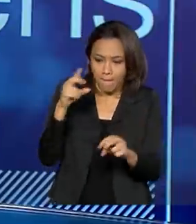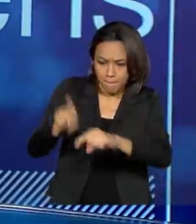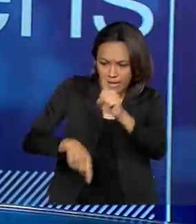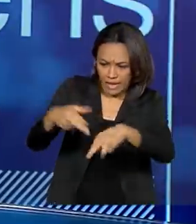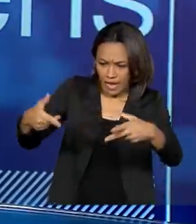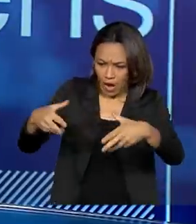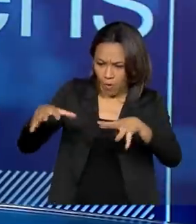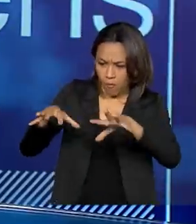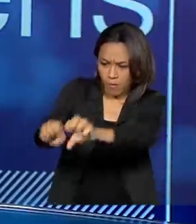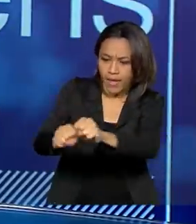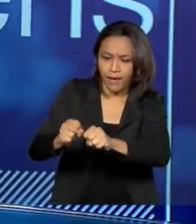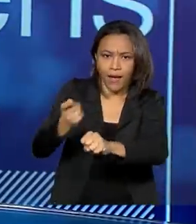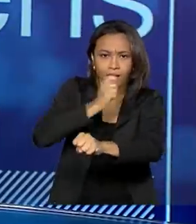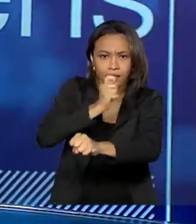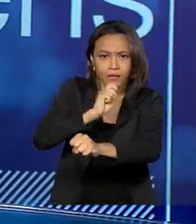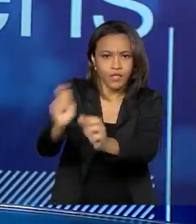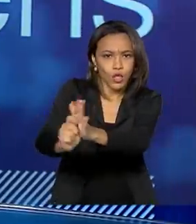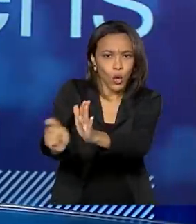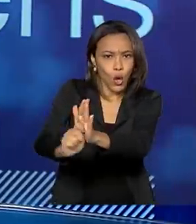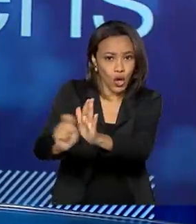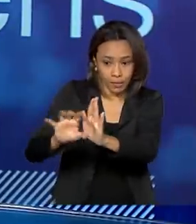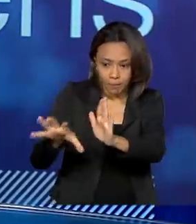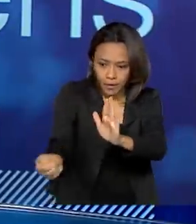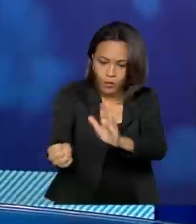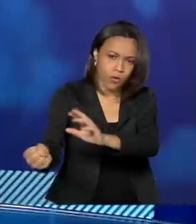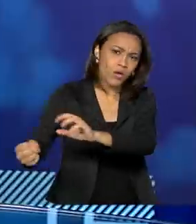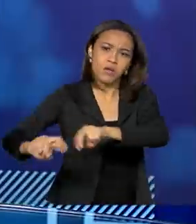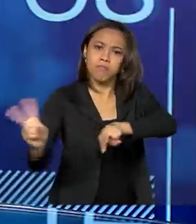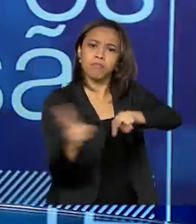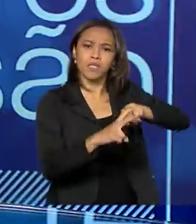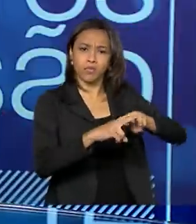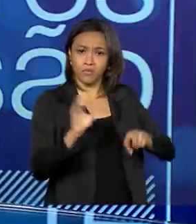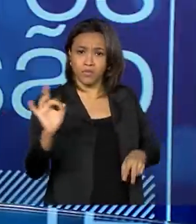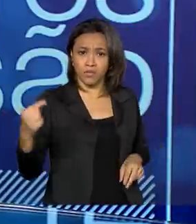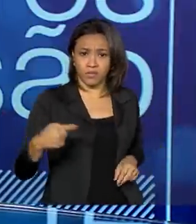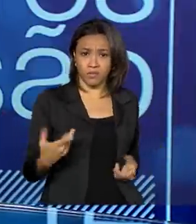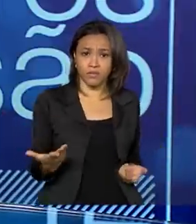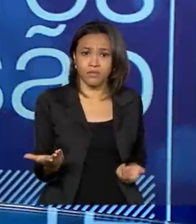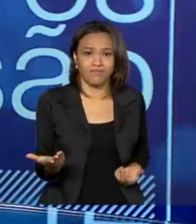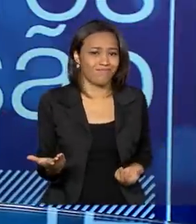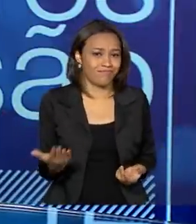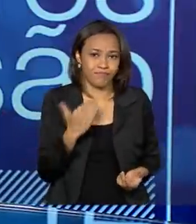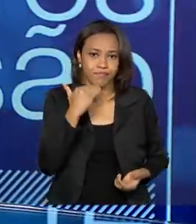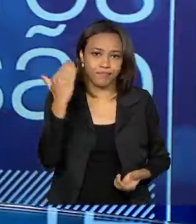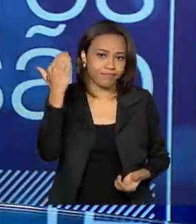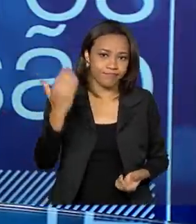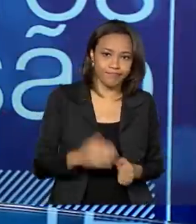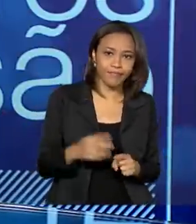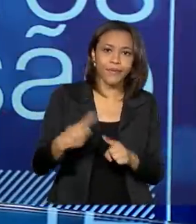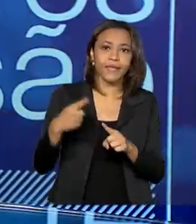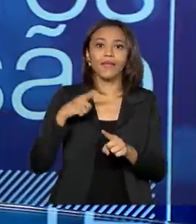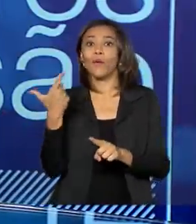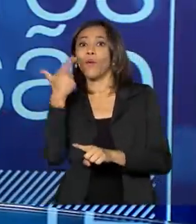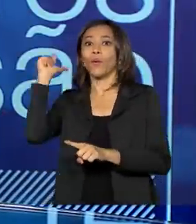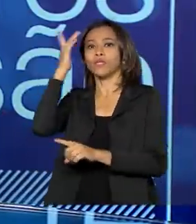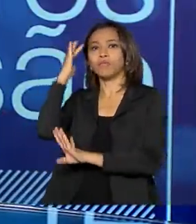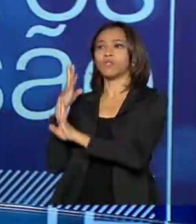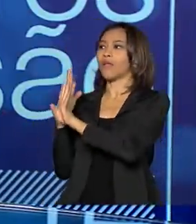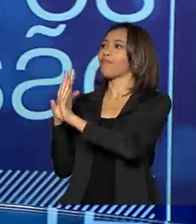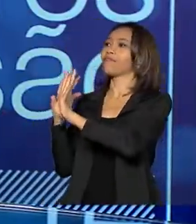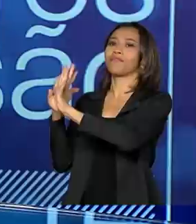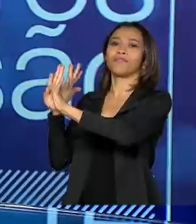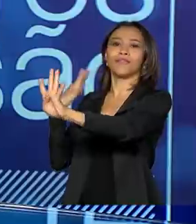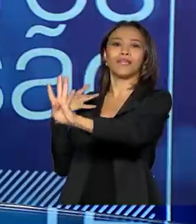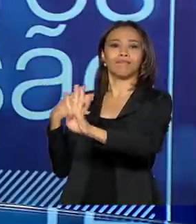da droga e a prisão daquele traficante. Porque terão outros na fila já para assumir o